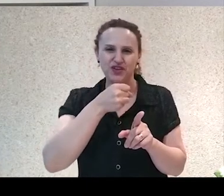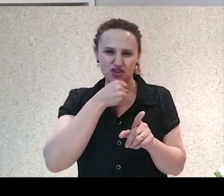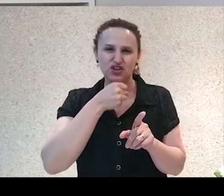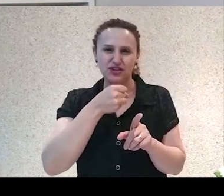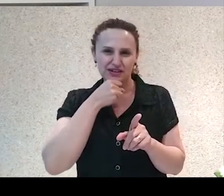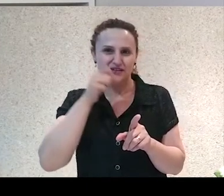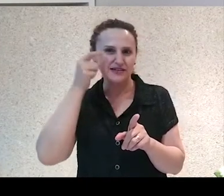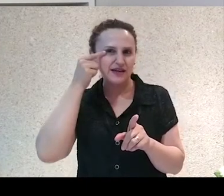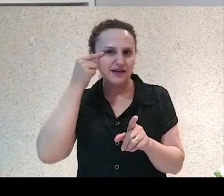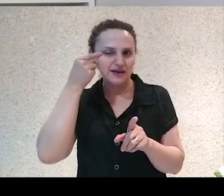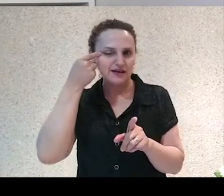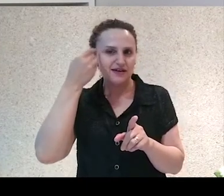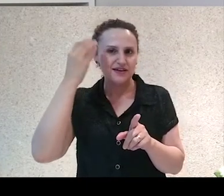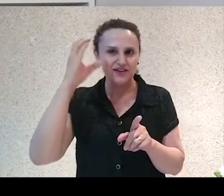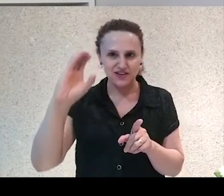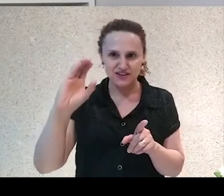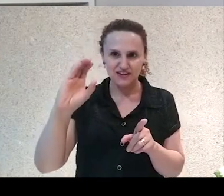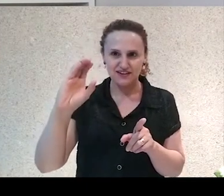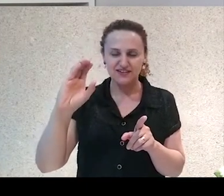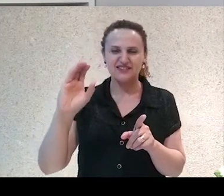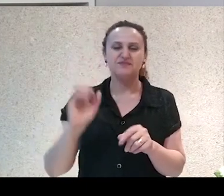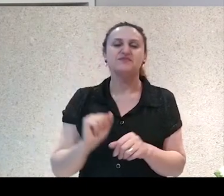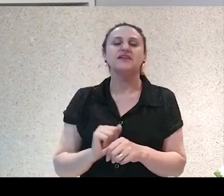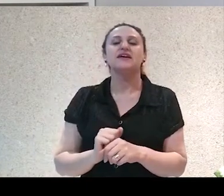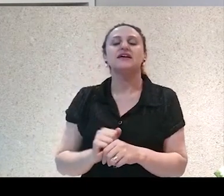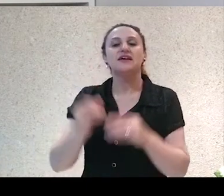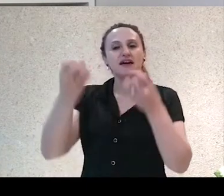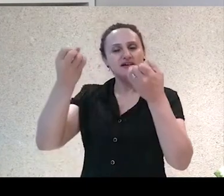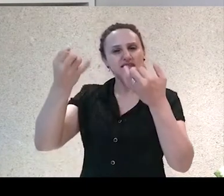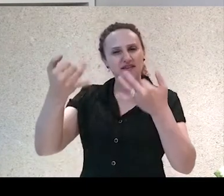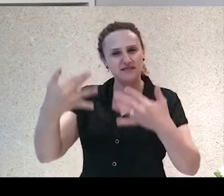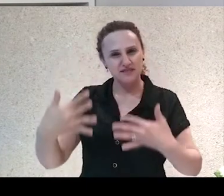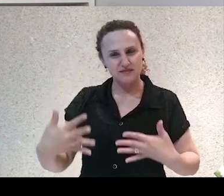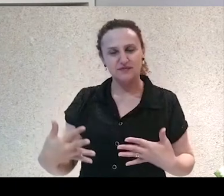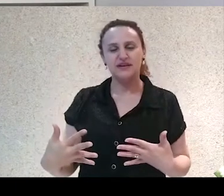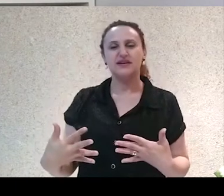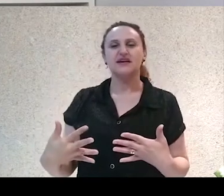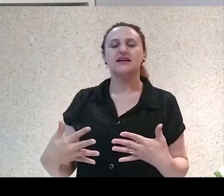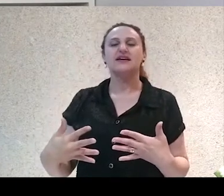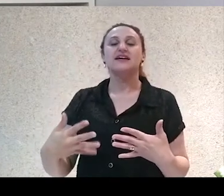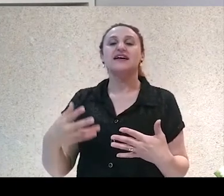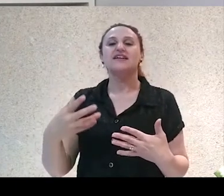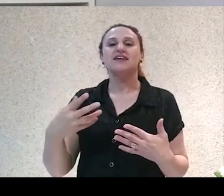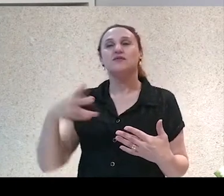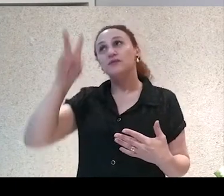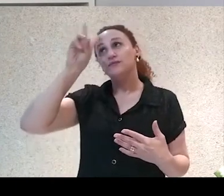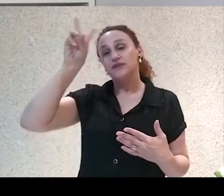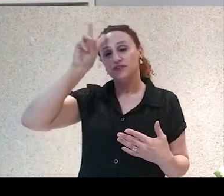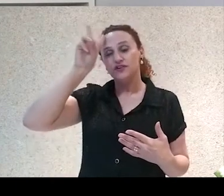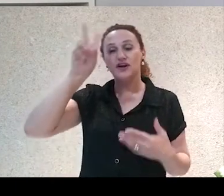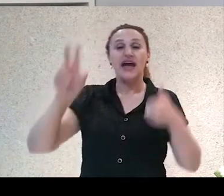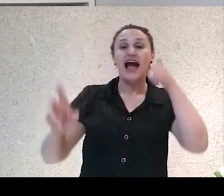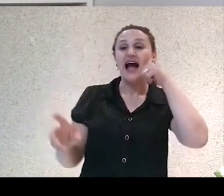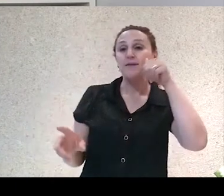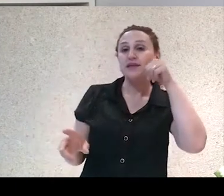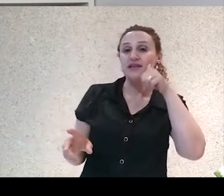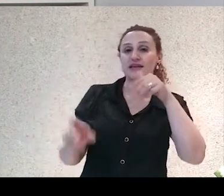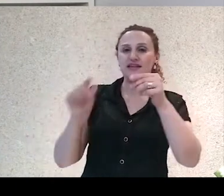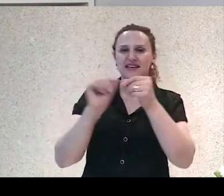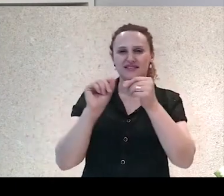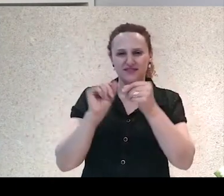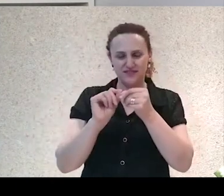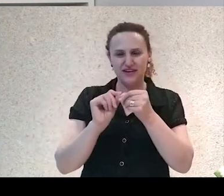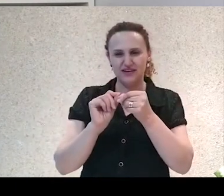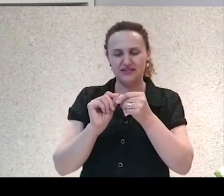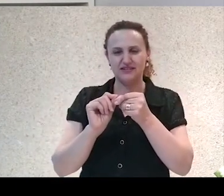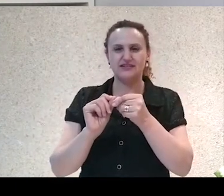relatos dela, né? Da Xin Han, e que vai dizer o seguinte, vai falar da menina que fez uma amizade com uma mosca. A partir de então, bastava